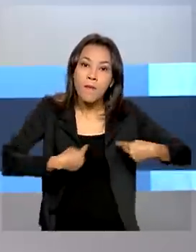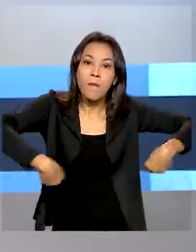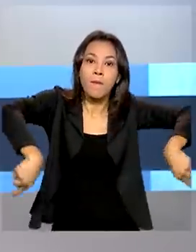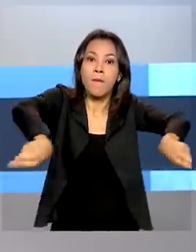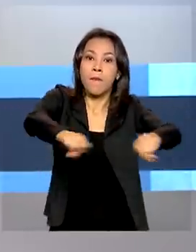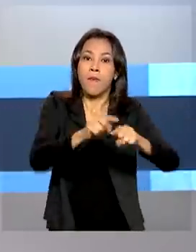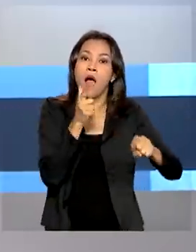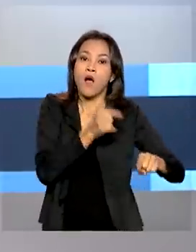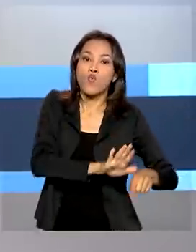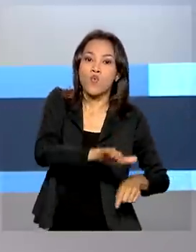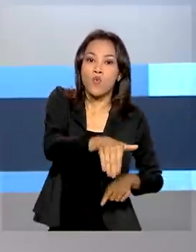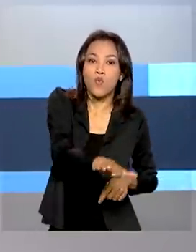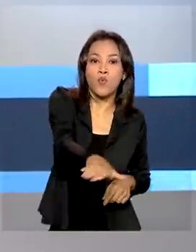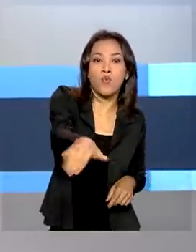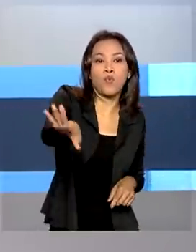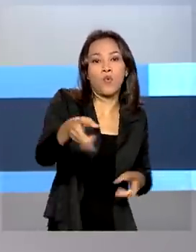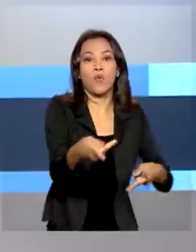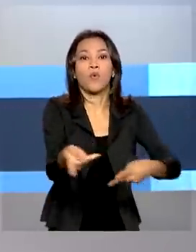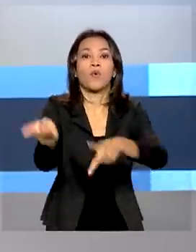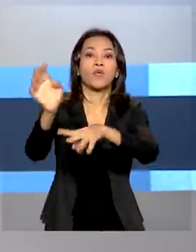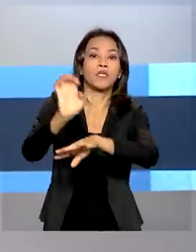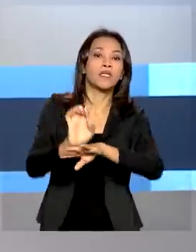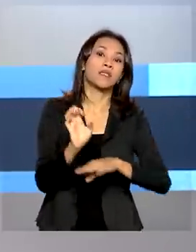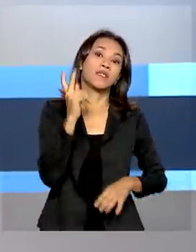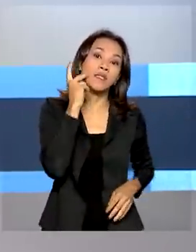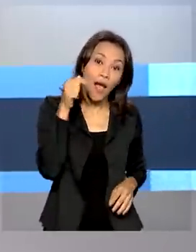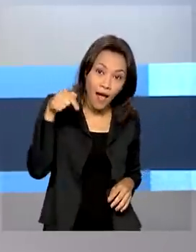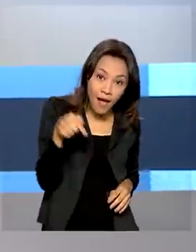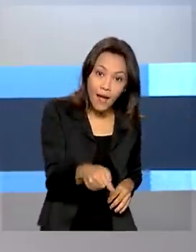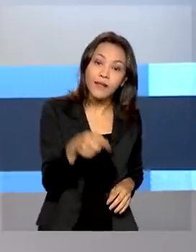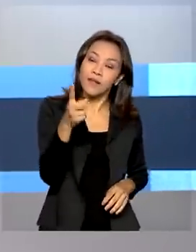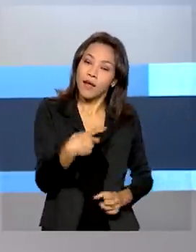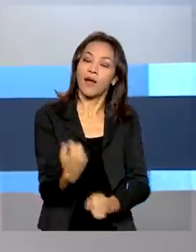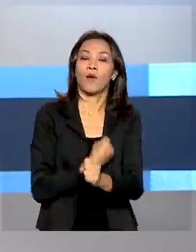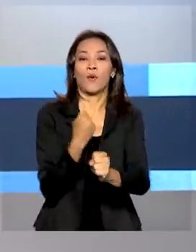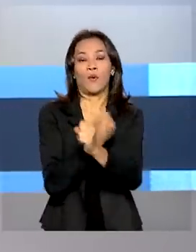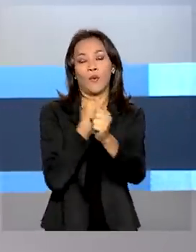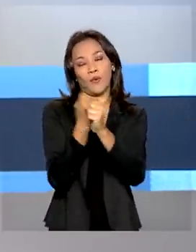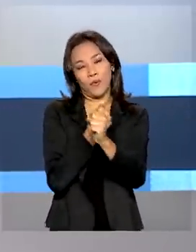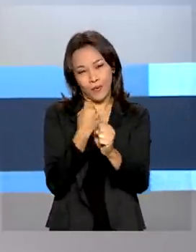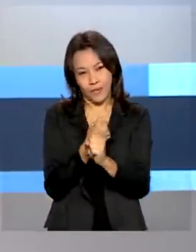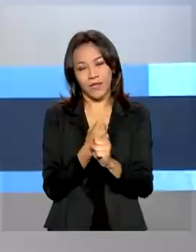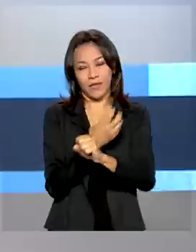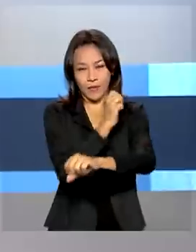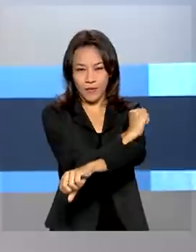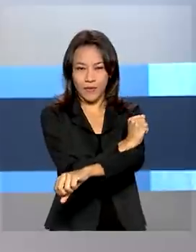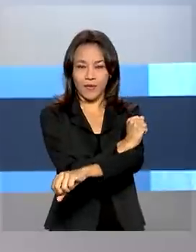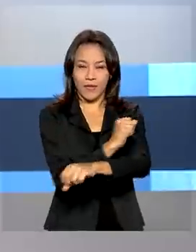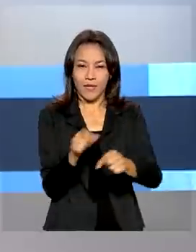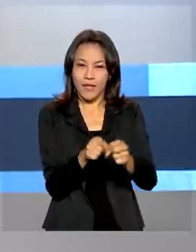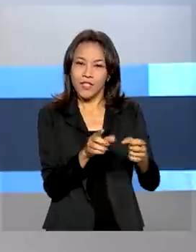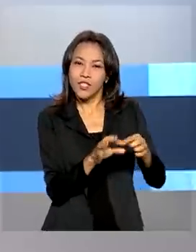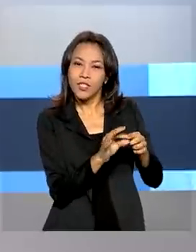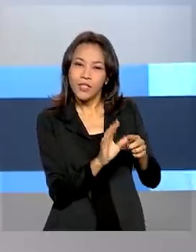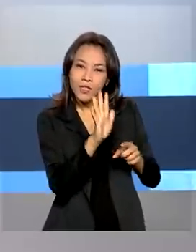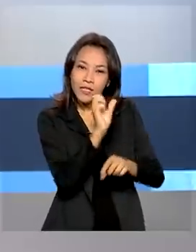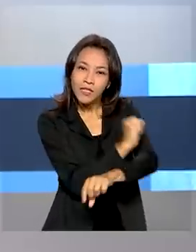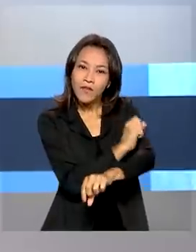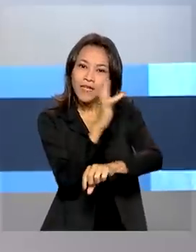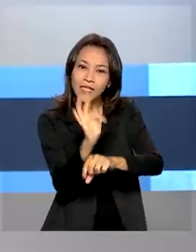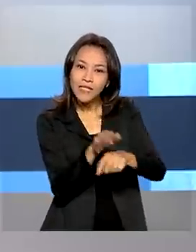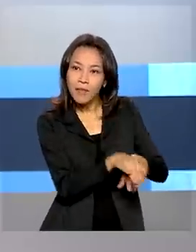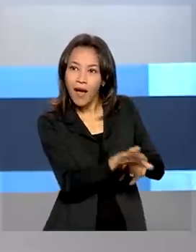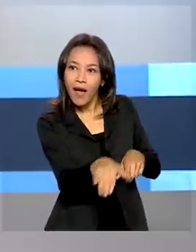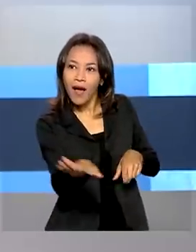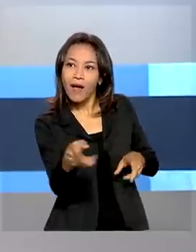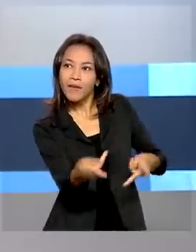Cinturão das Águas do Ceará. A estrutura também faz parte das obras de integração do Rio São Francisco e vai possibilitar que as águas